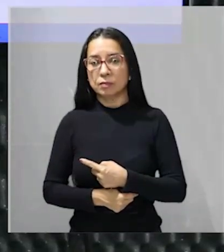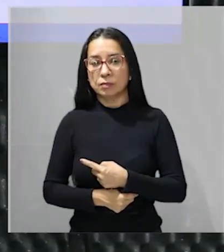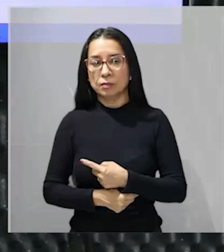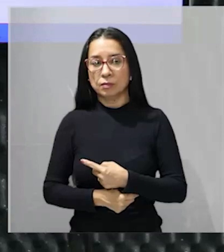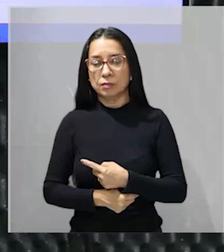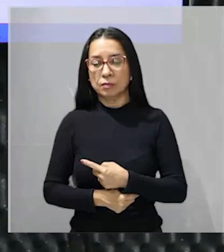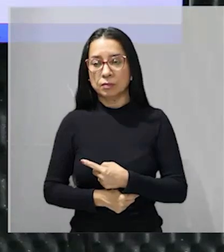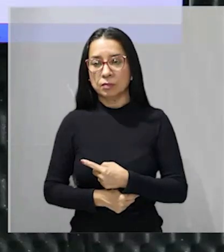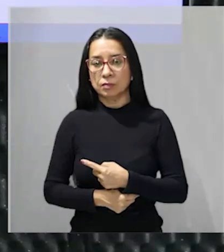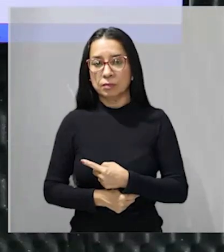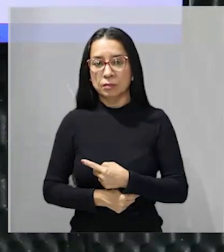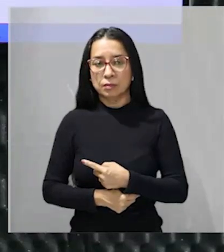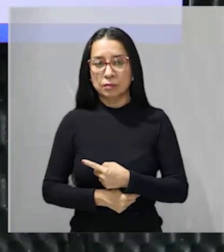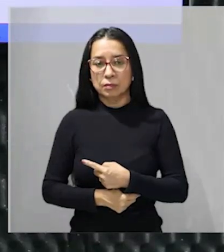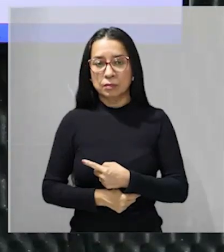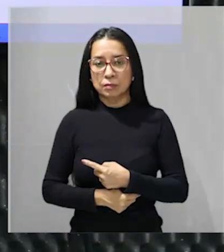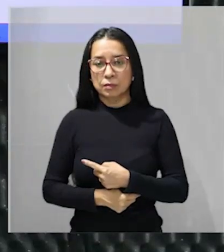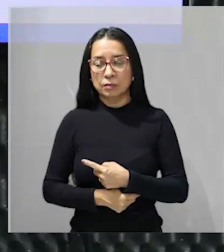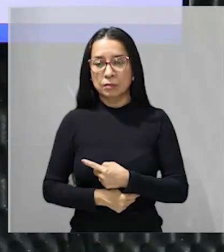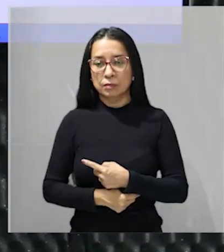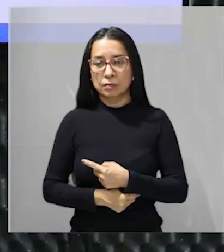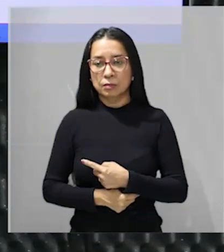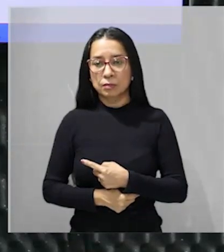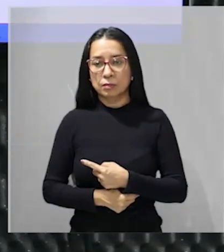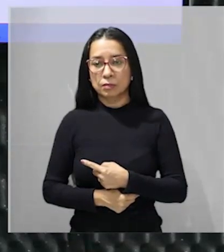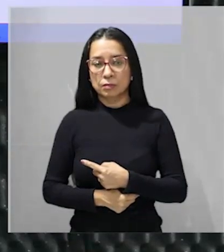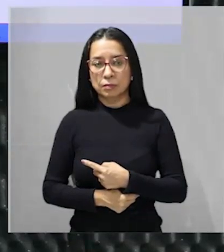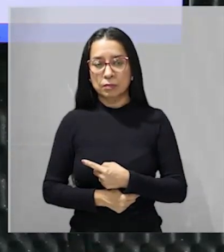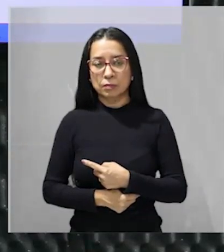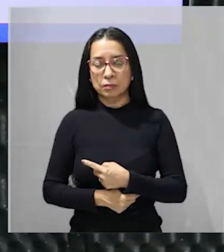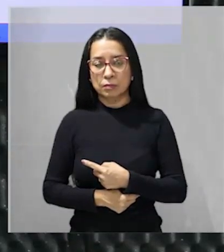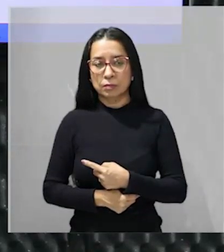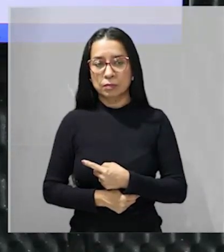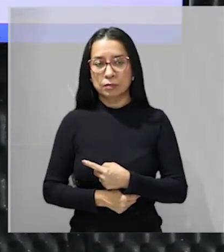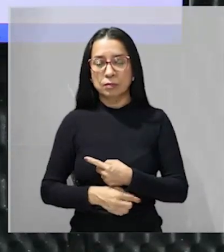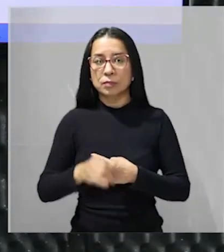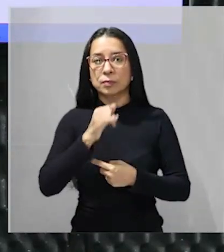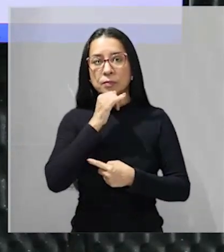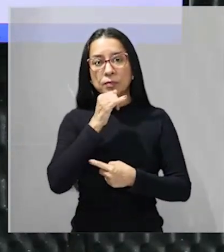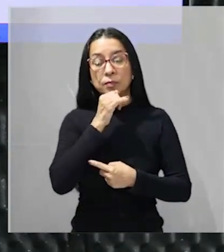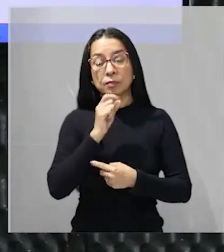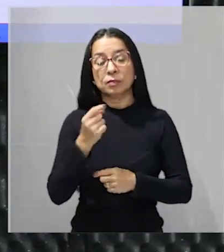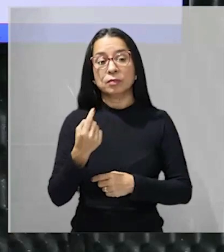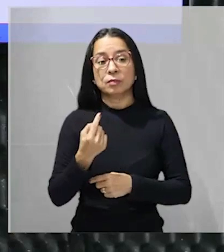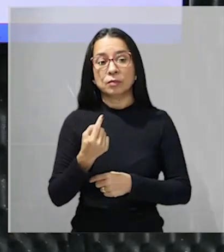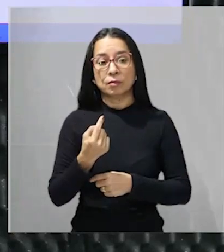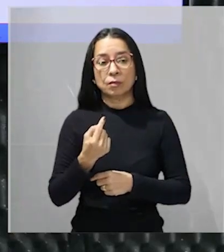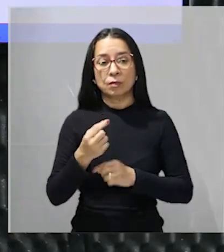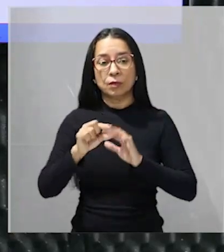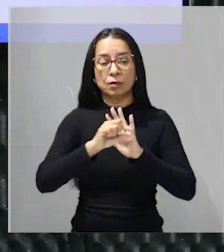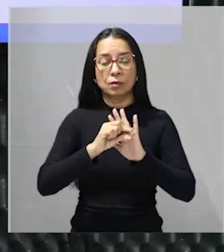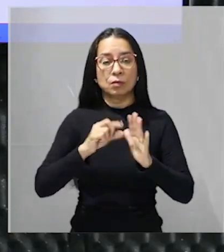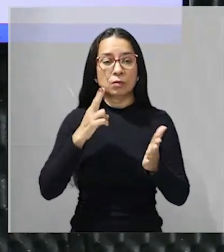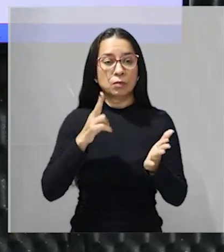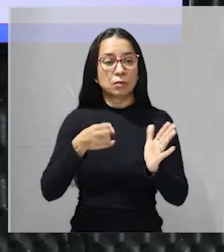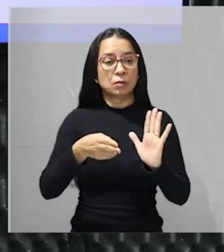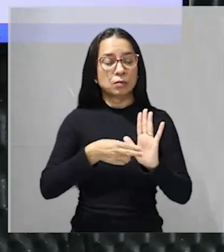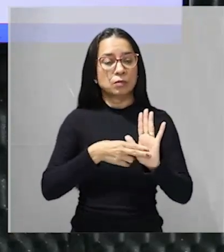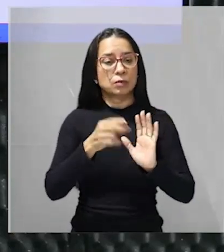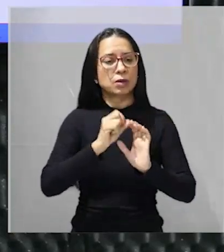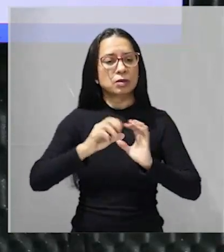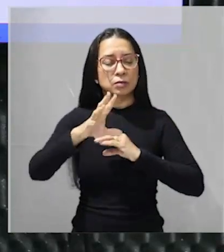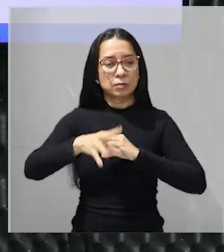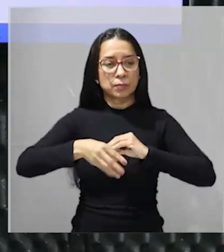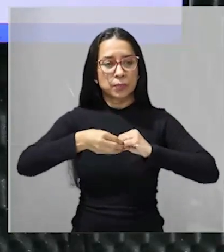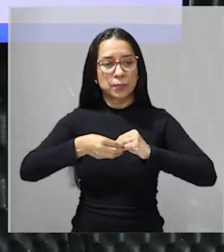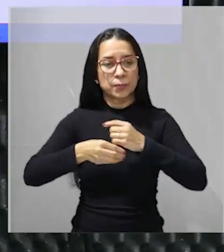acrescentadas está vendo ao texto original como as que segue por exemplo uma das emendas que foi acrescentado na constituição